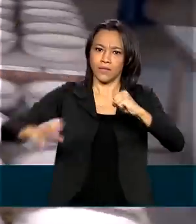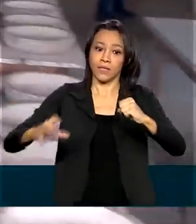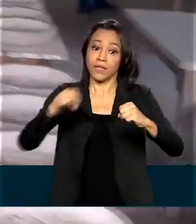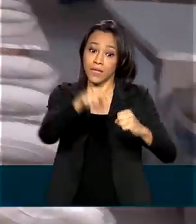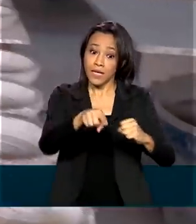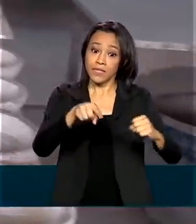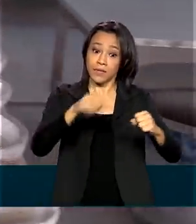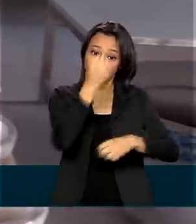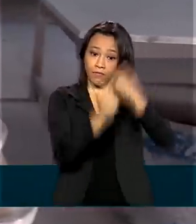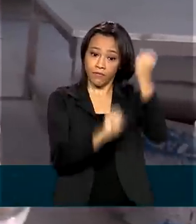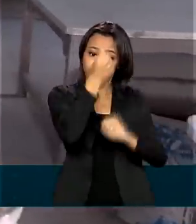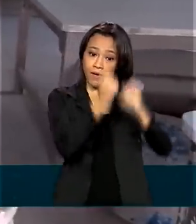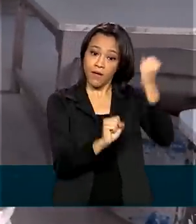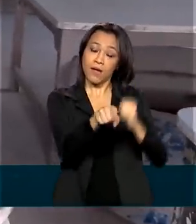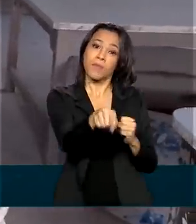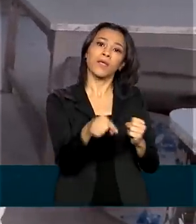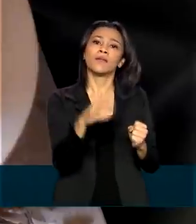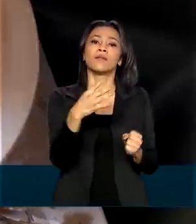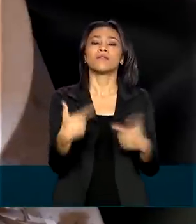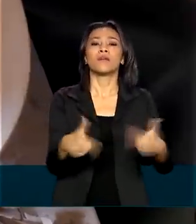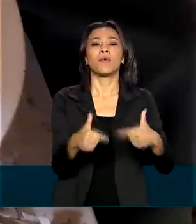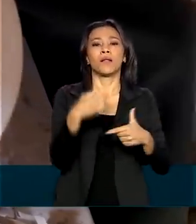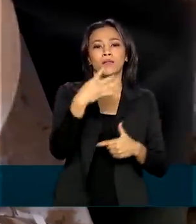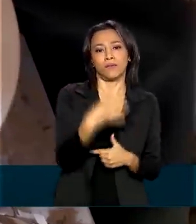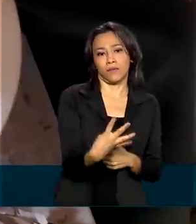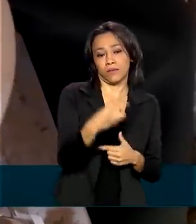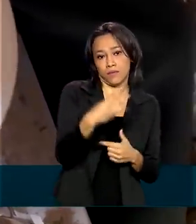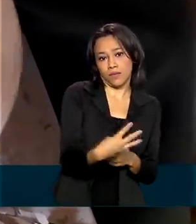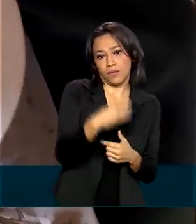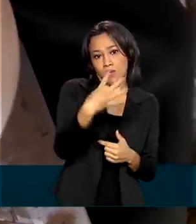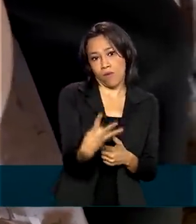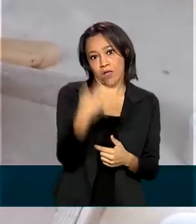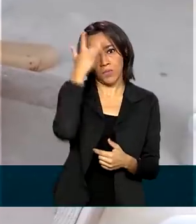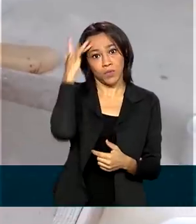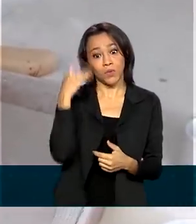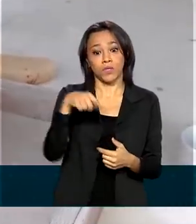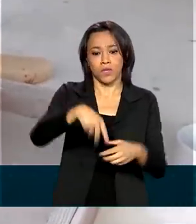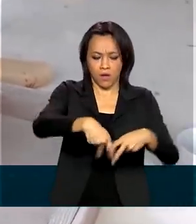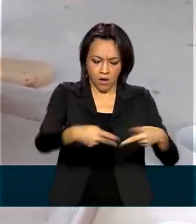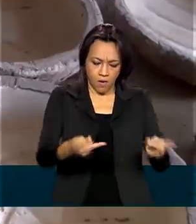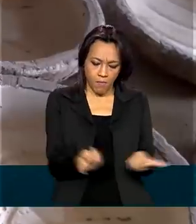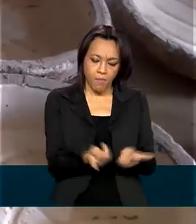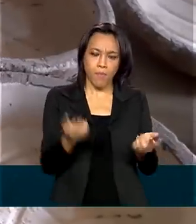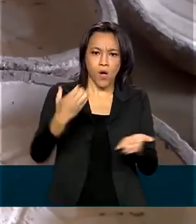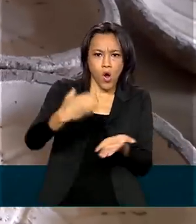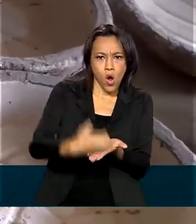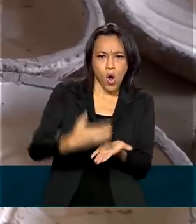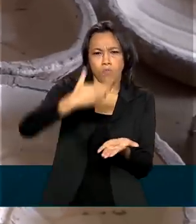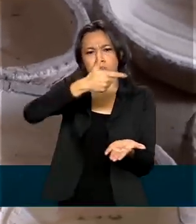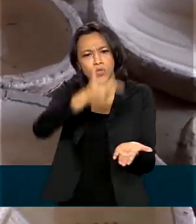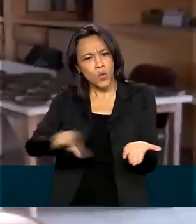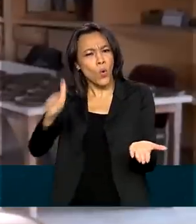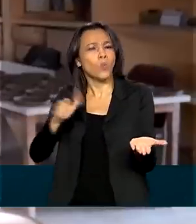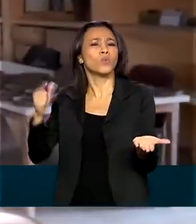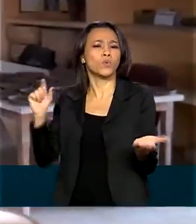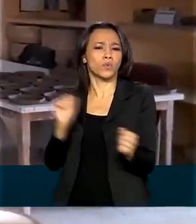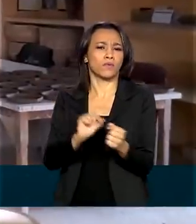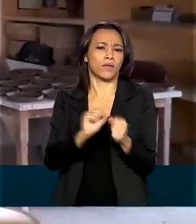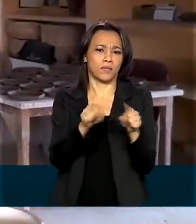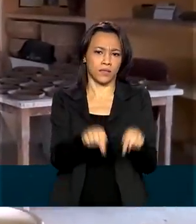cerâmica trabalham 34 artesãos. Eles produzem pratos, vasos, copos, entre outros itens de argila.